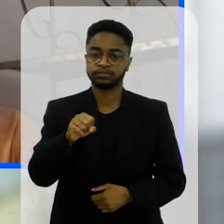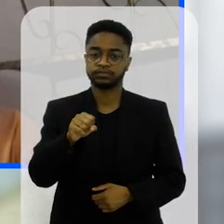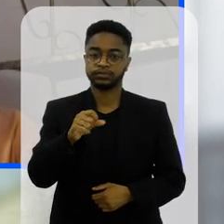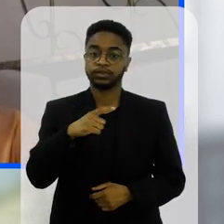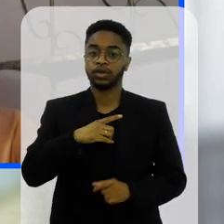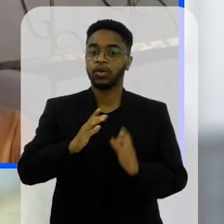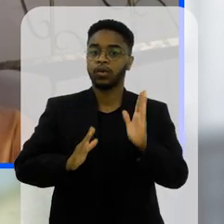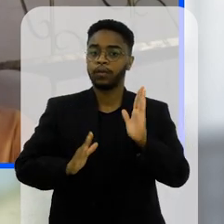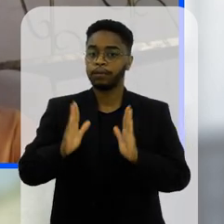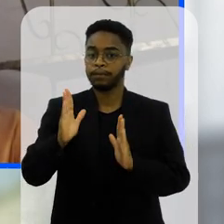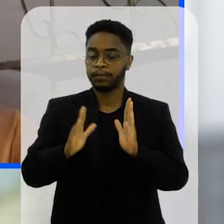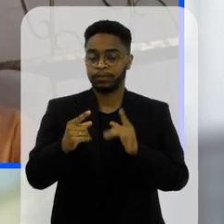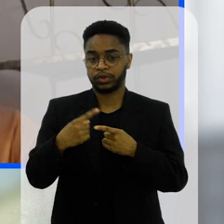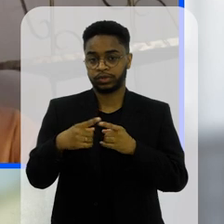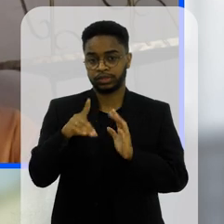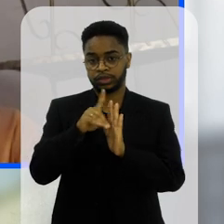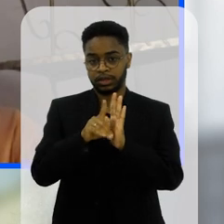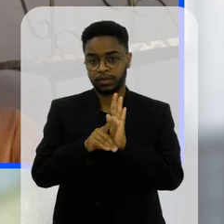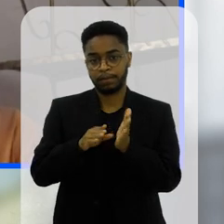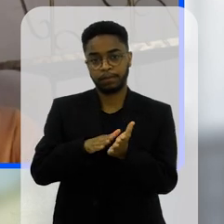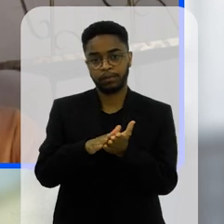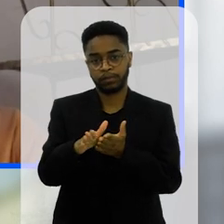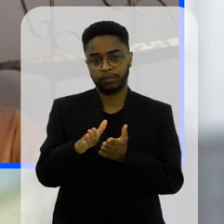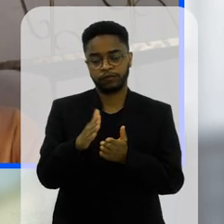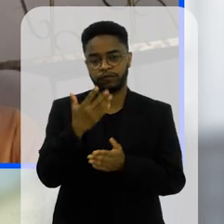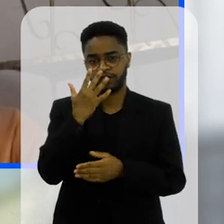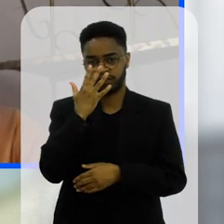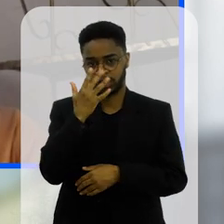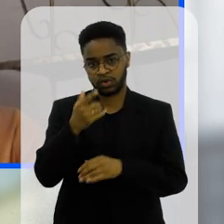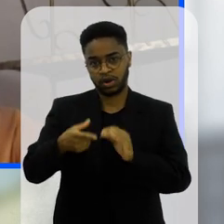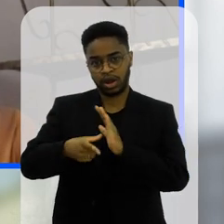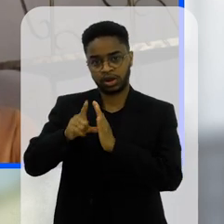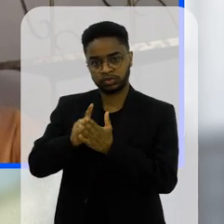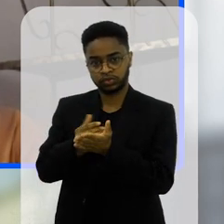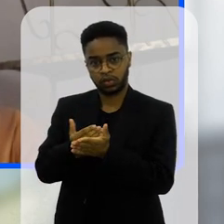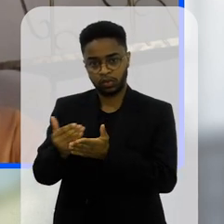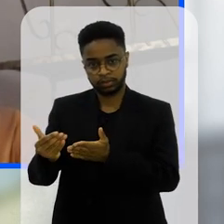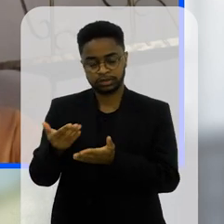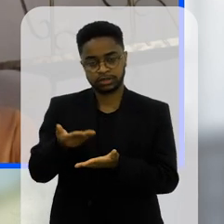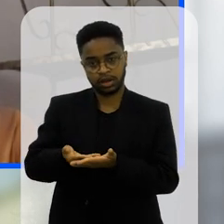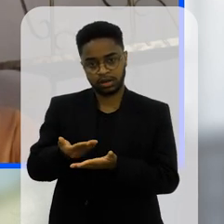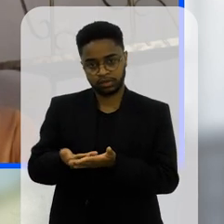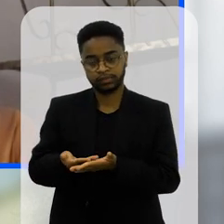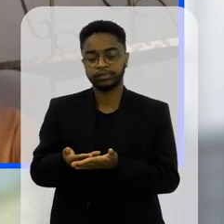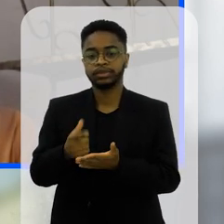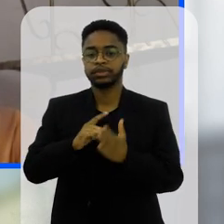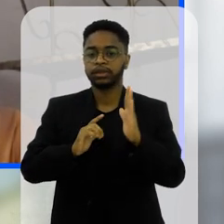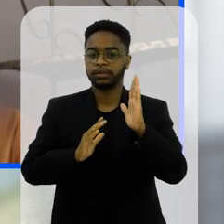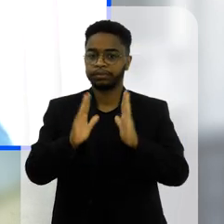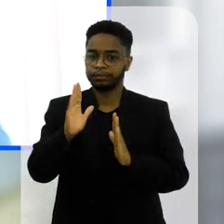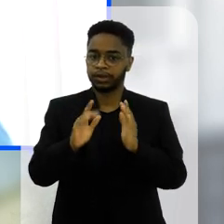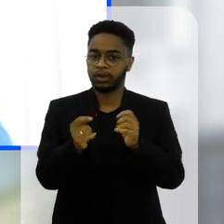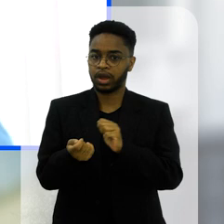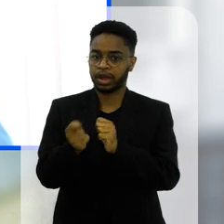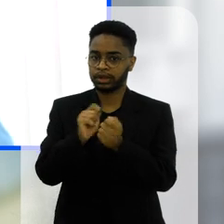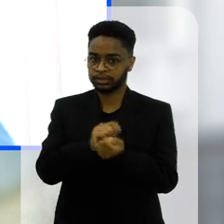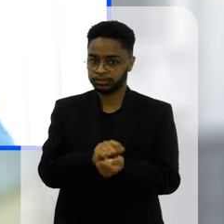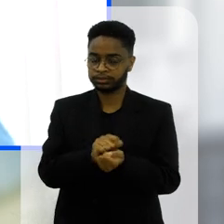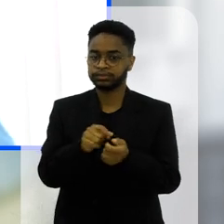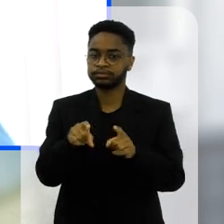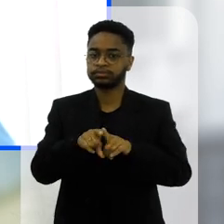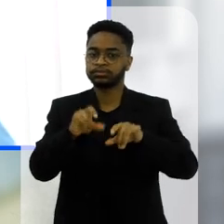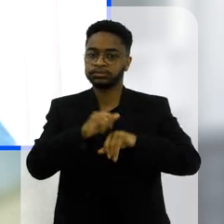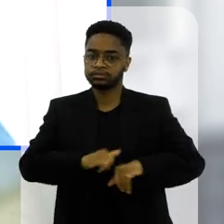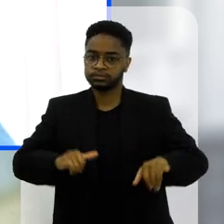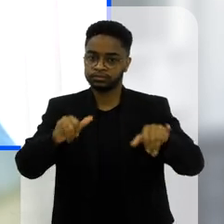tem a gente teve um período o decreto ele foi publicado ali no início de fevereiro antes das aulas iniciarem nós tivemos um período de adaptação